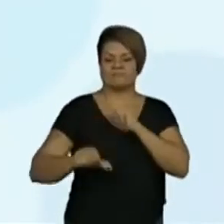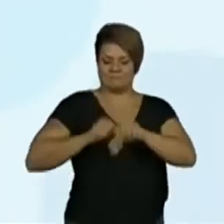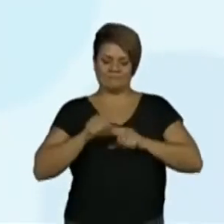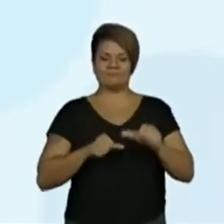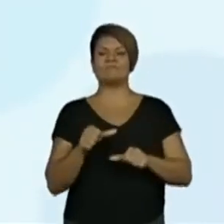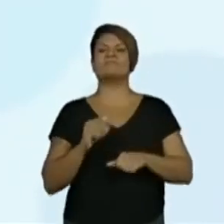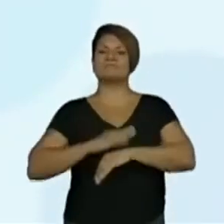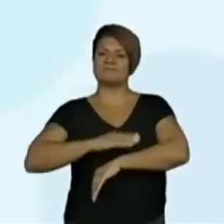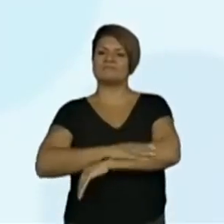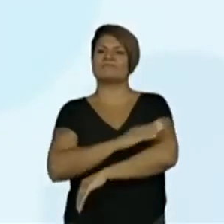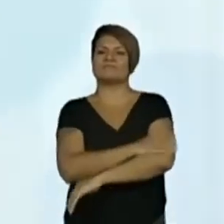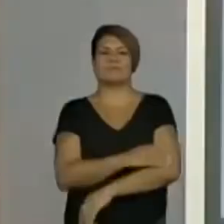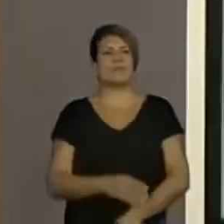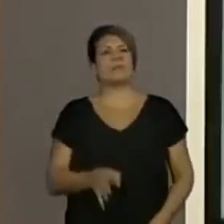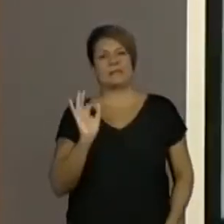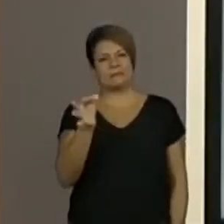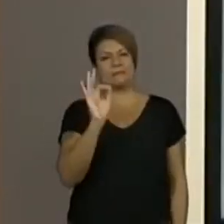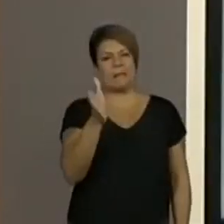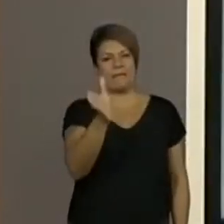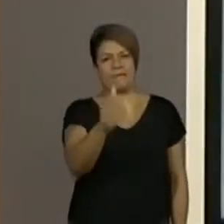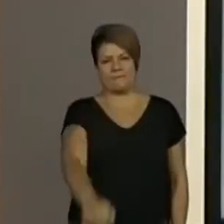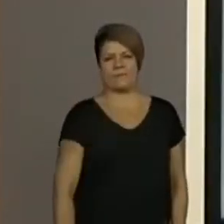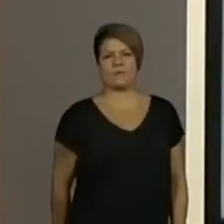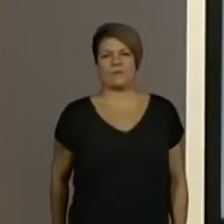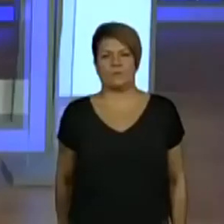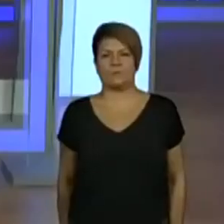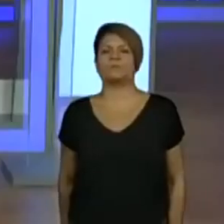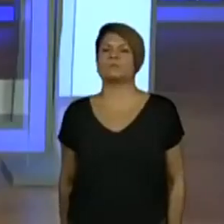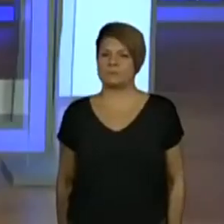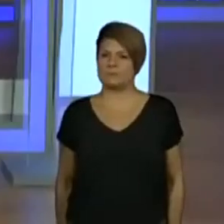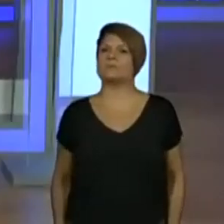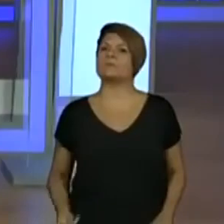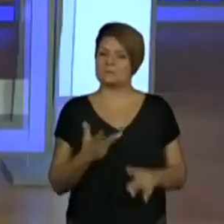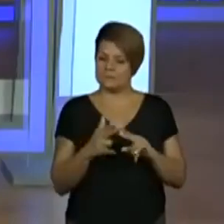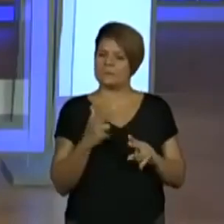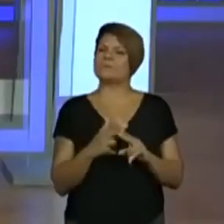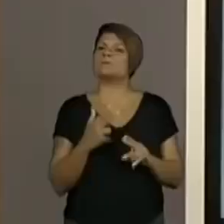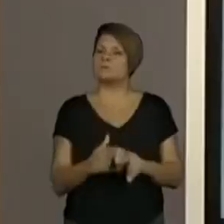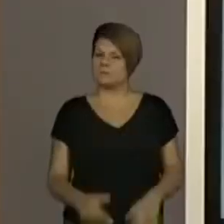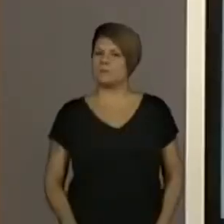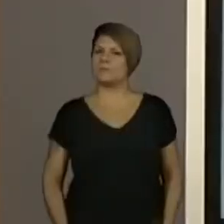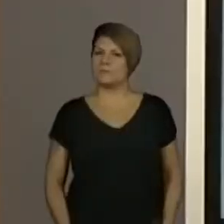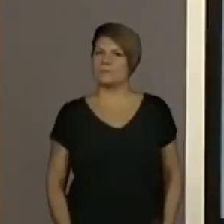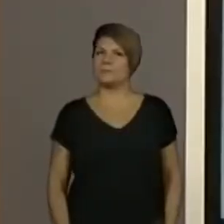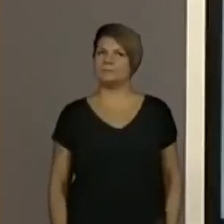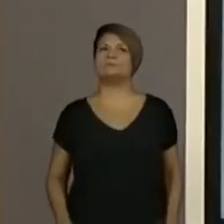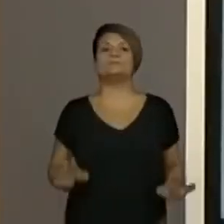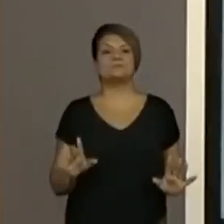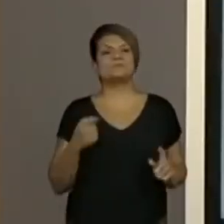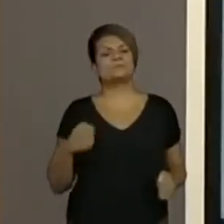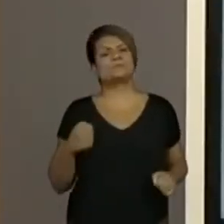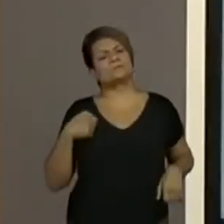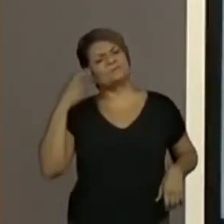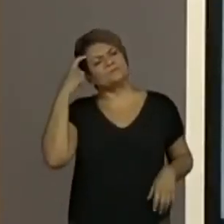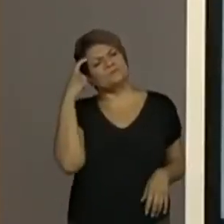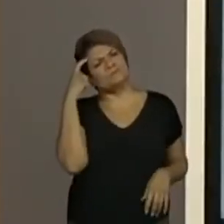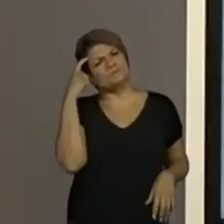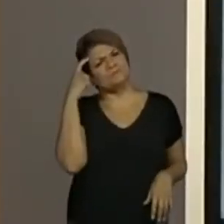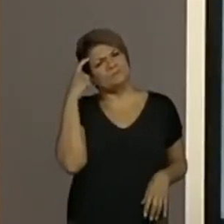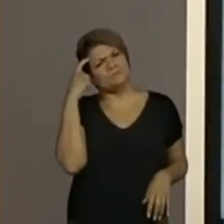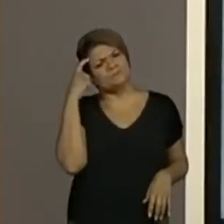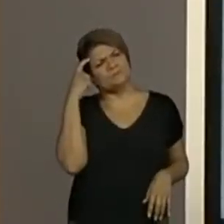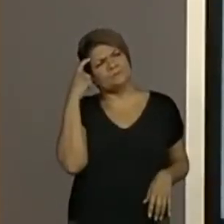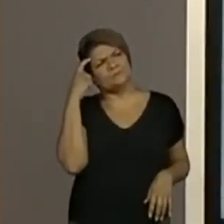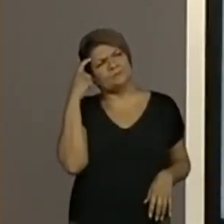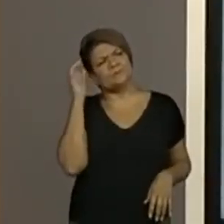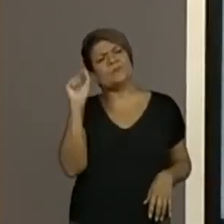noturno tem... Mas o noturno é terrível, não? Sim. Ele se disfarçou bem. Mas aí a gente tem que pensar. Será que o bem vai vencer